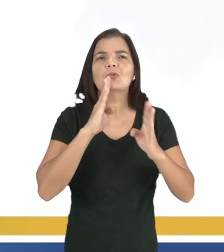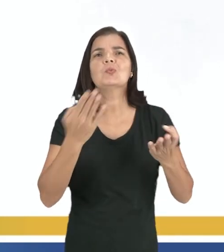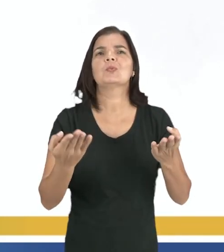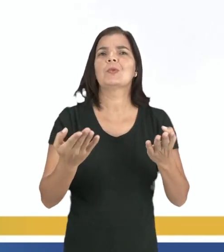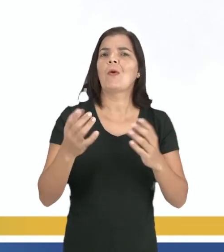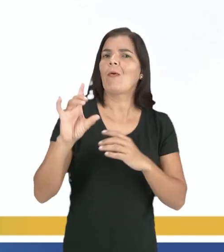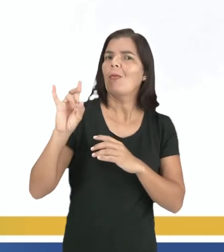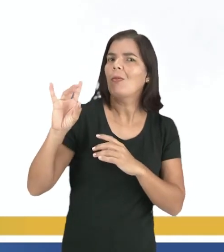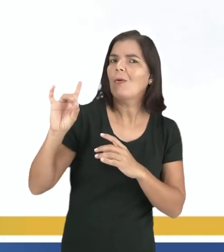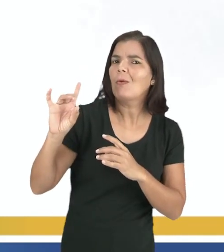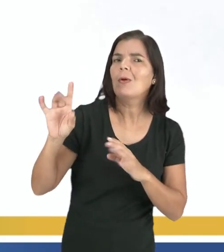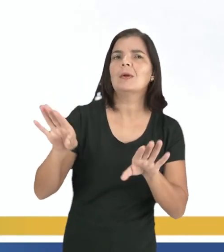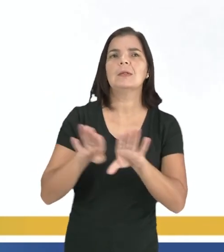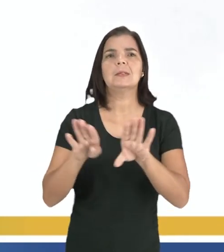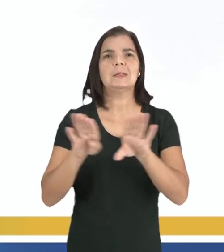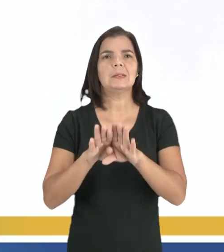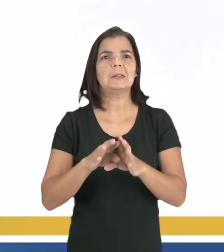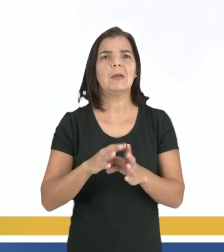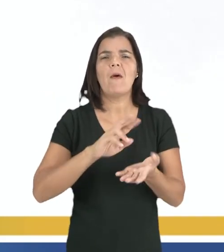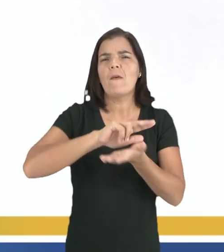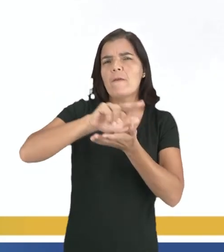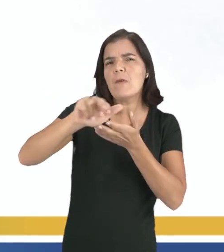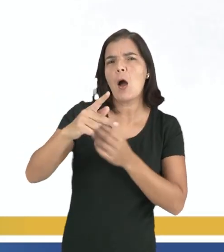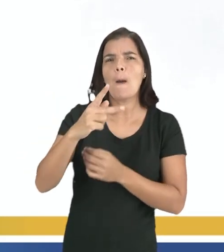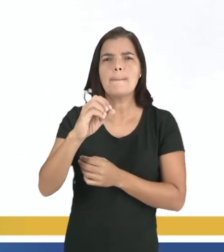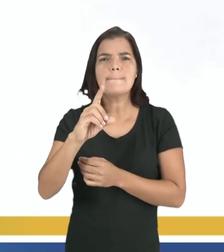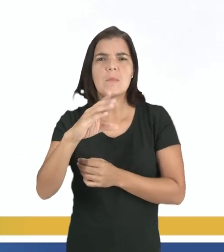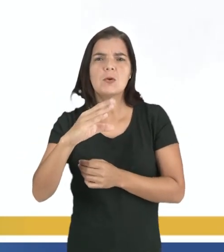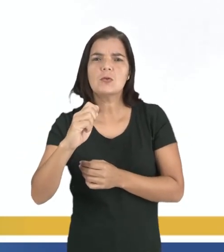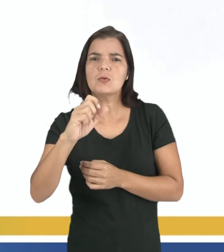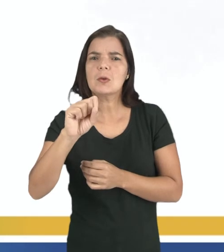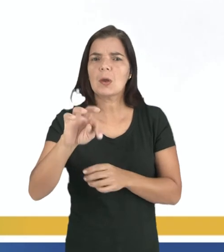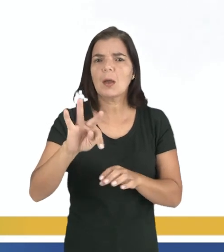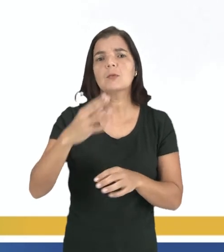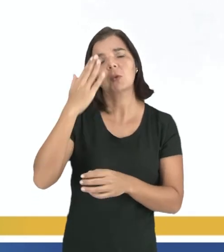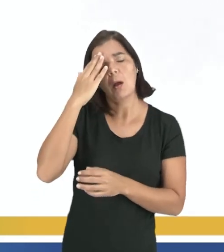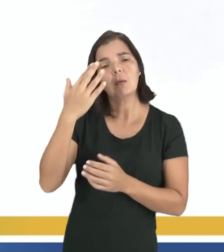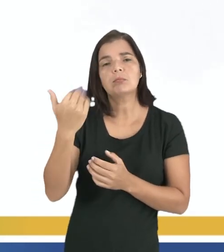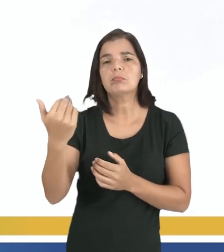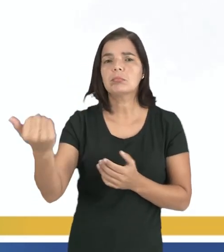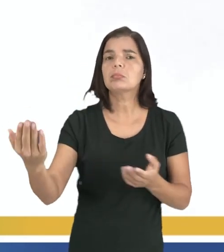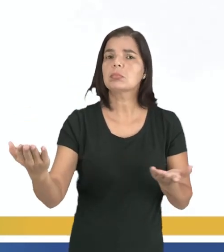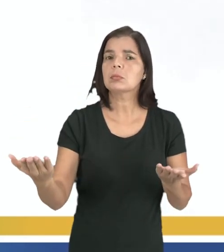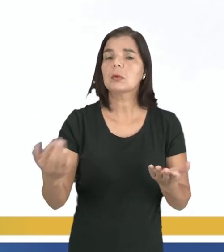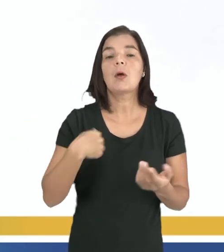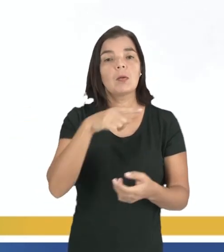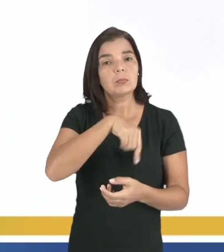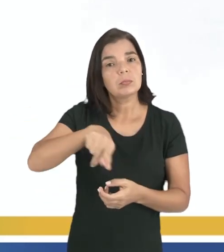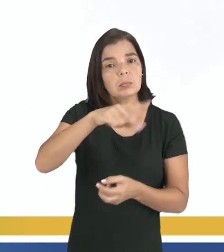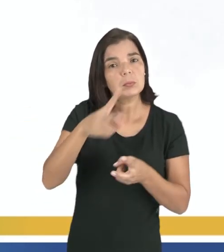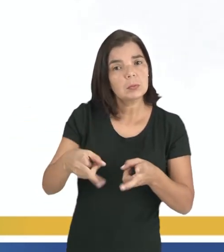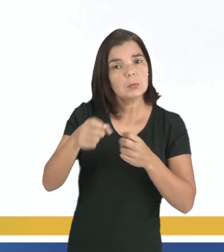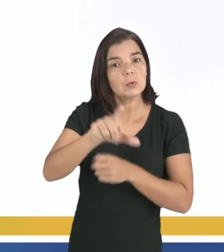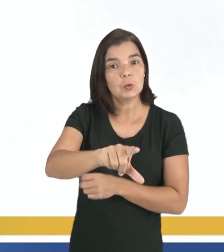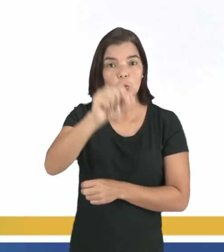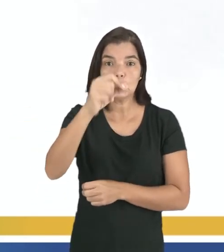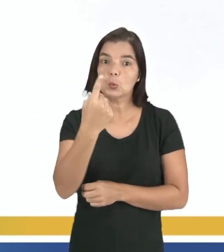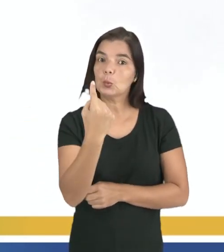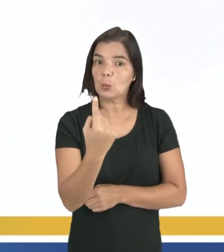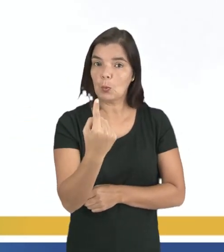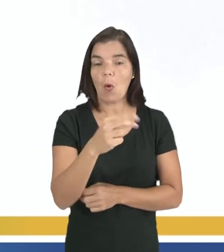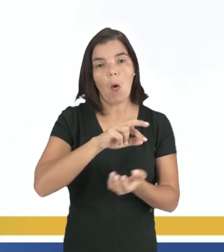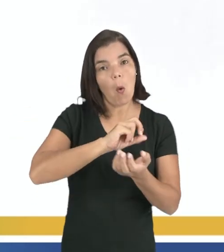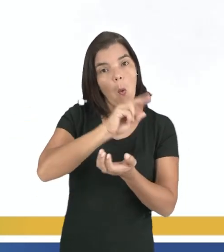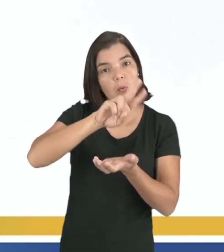Será que vamos fazer um famoso podcast que está tão na moda? O interessante é vocês perceberem que a gente pode escolher um veículo